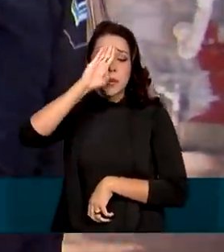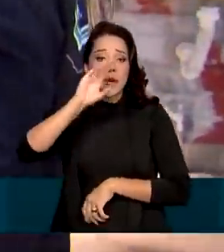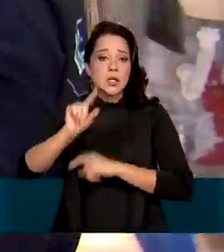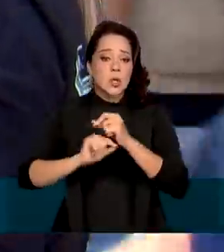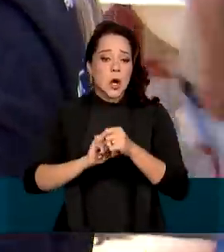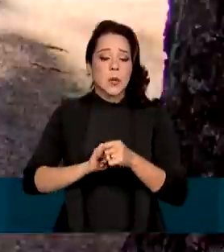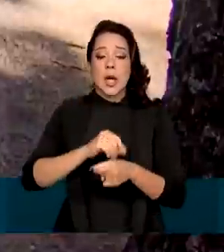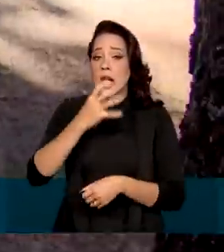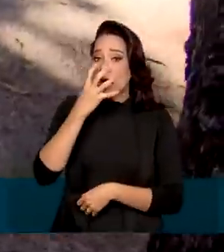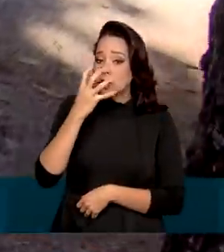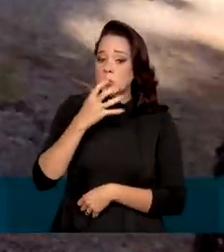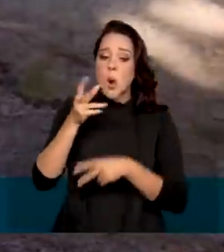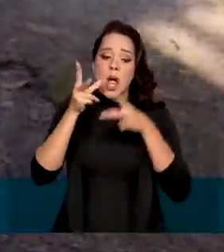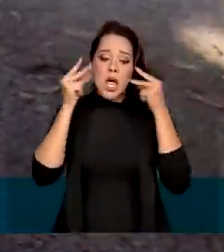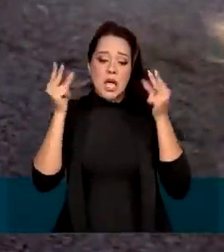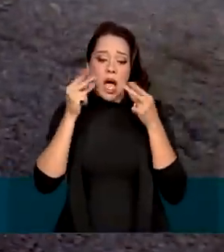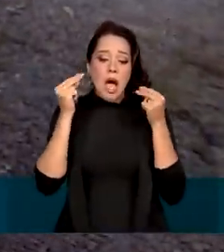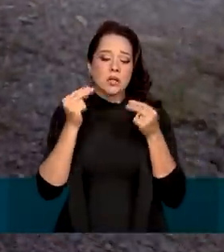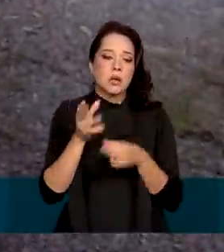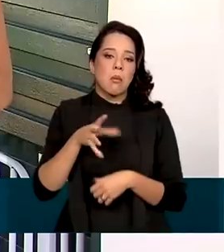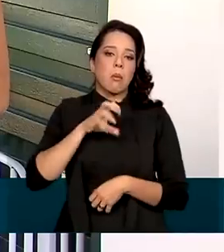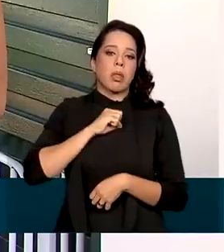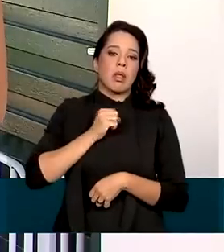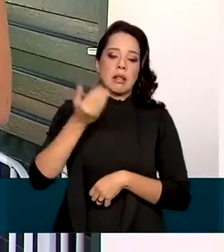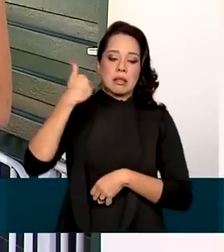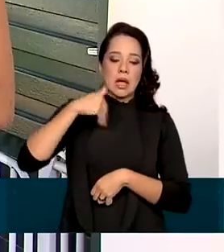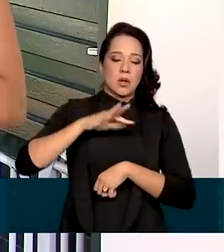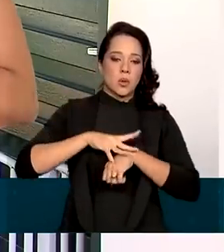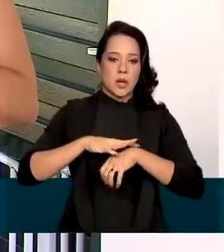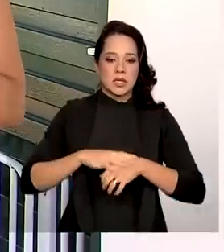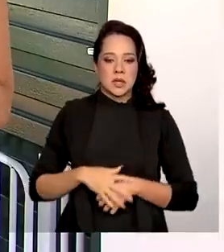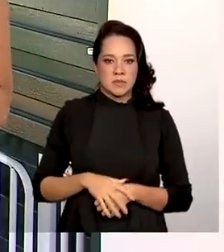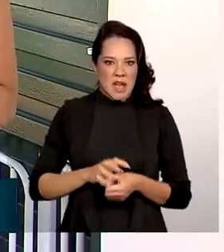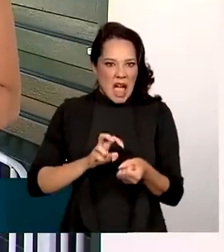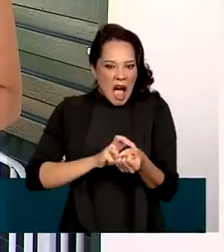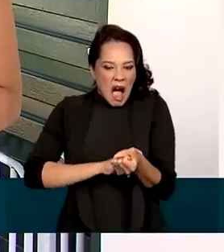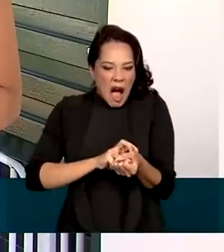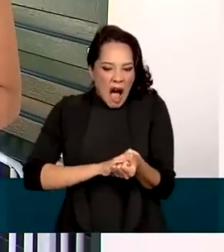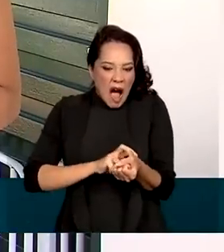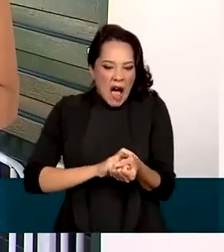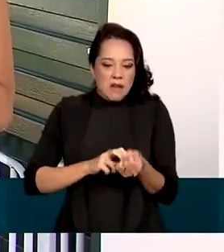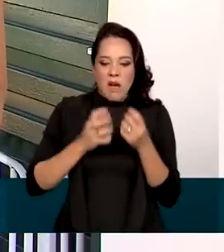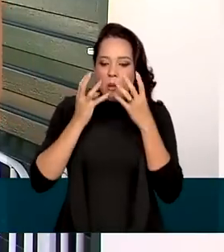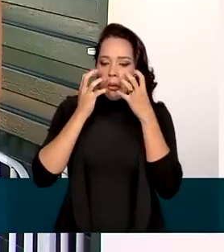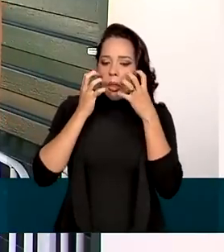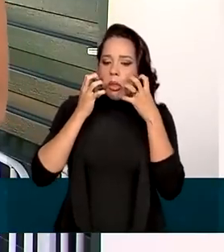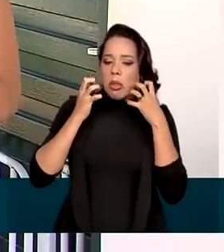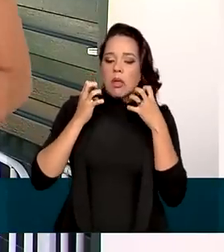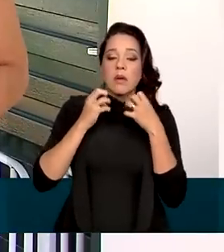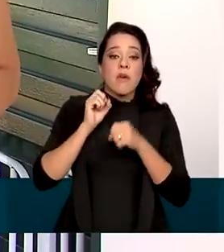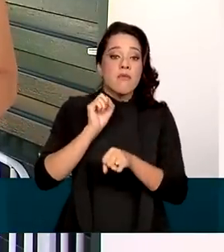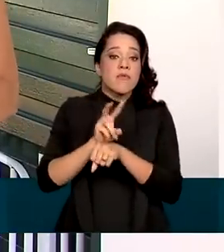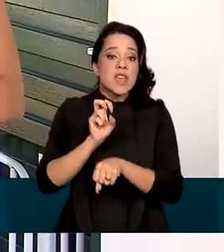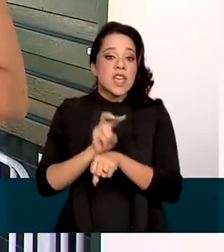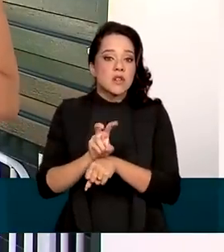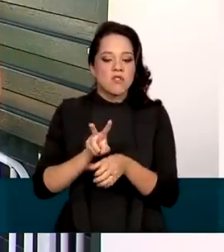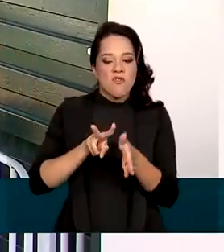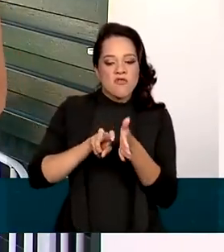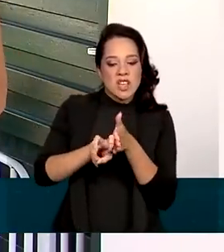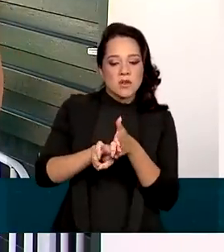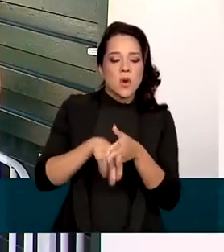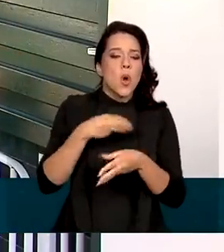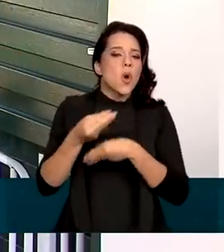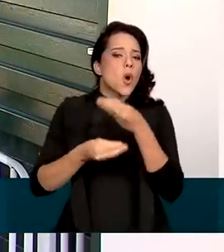por cães e gatos infectados. A raiva é causada por um vírus e a forma mais eficaz de